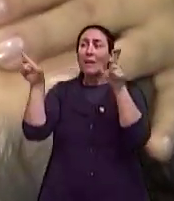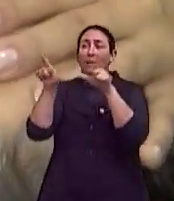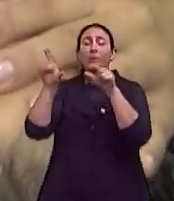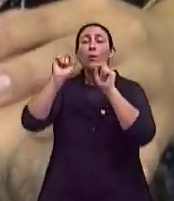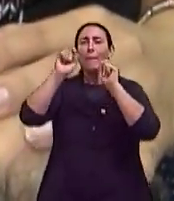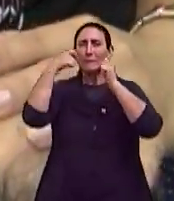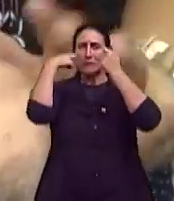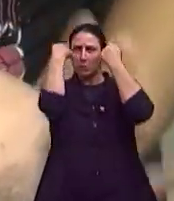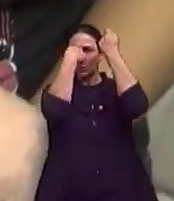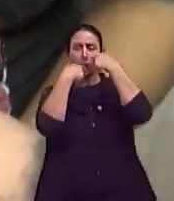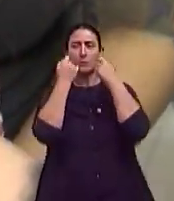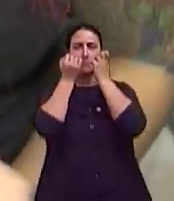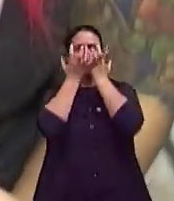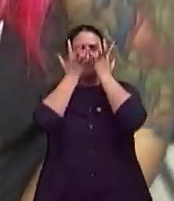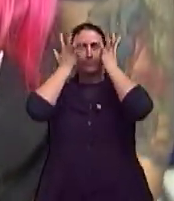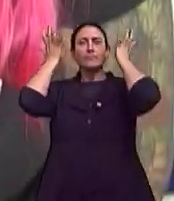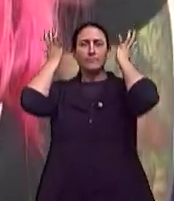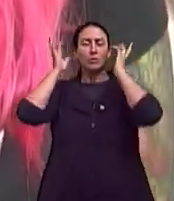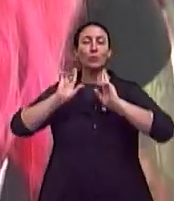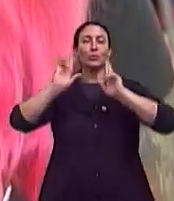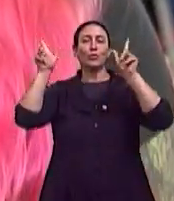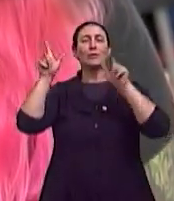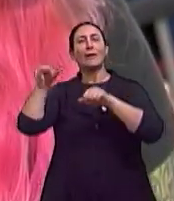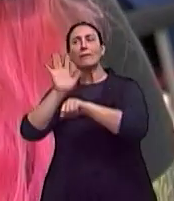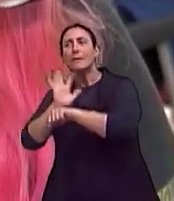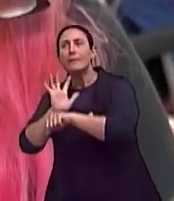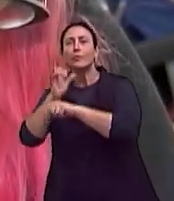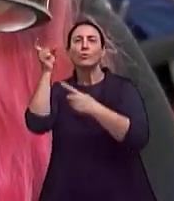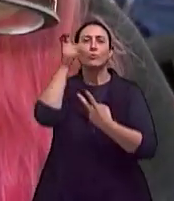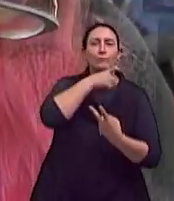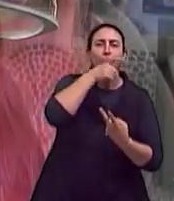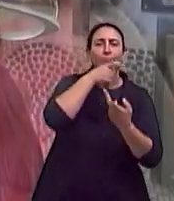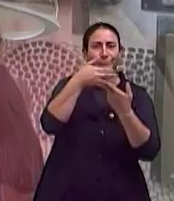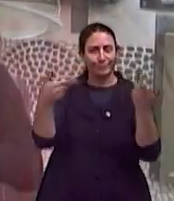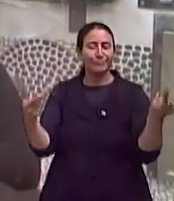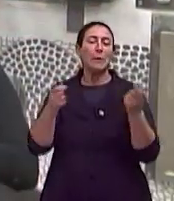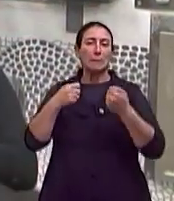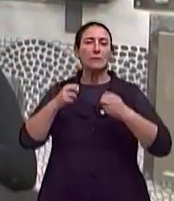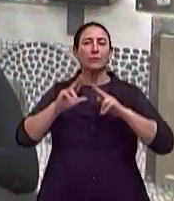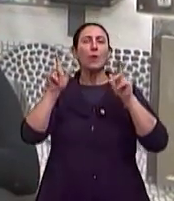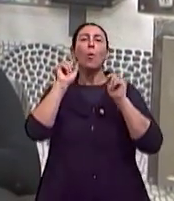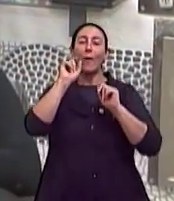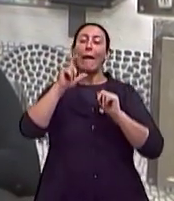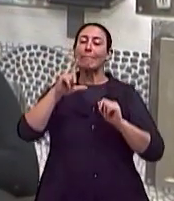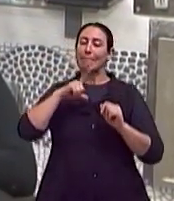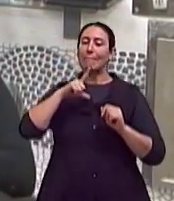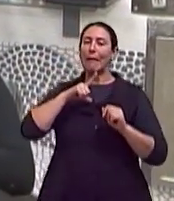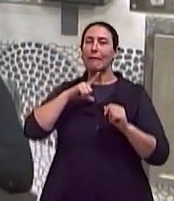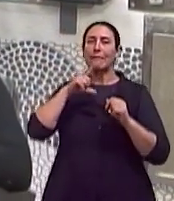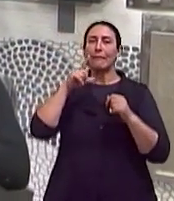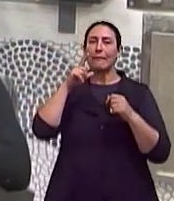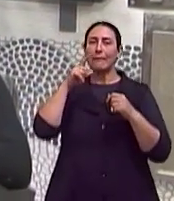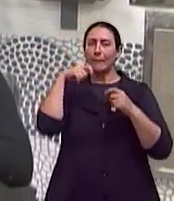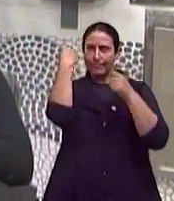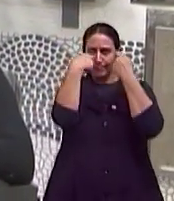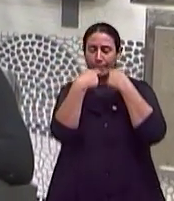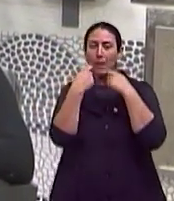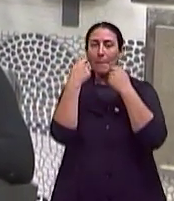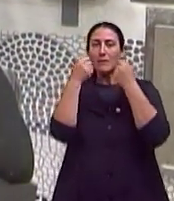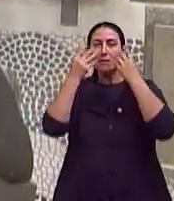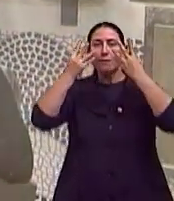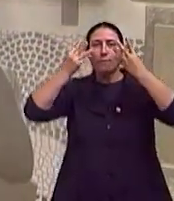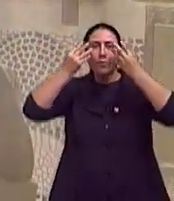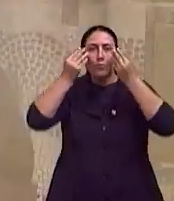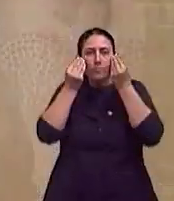e produção de filmes. Ela tem uma função um pouquinho diferente das outras. Ela fecha um pouco mais os